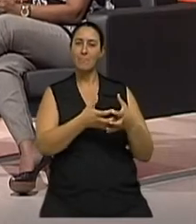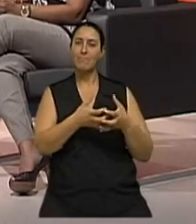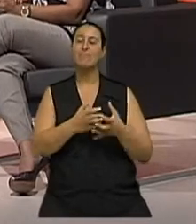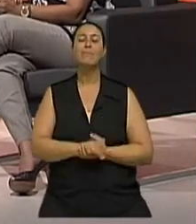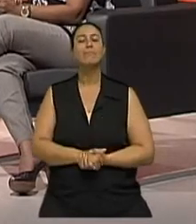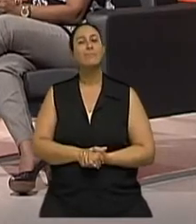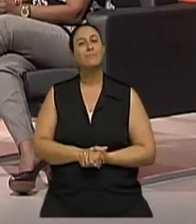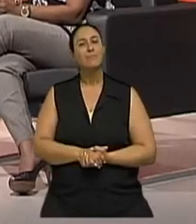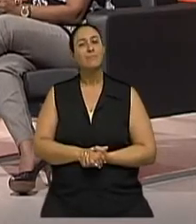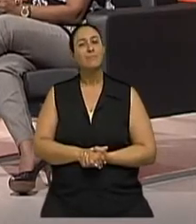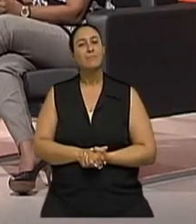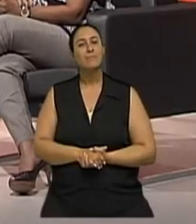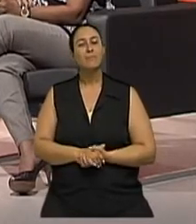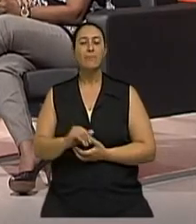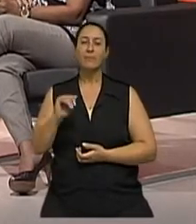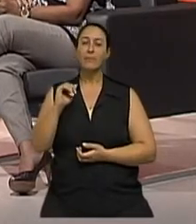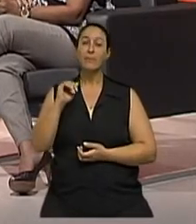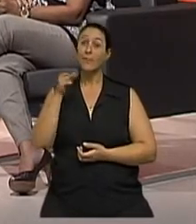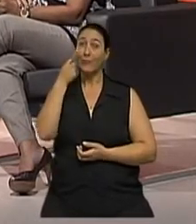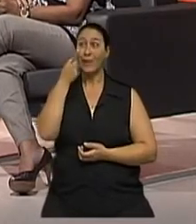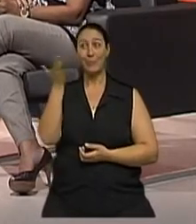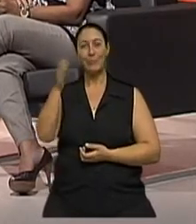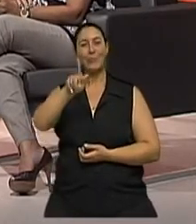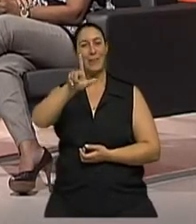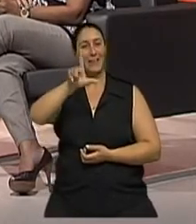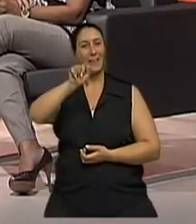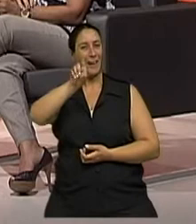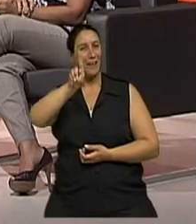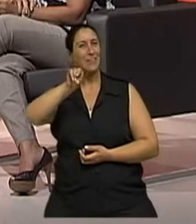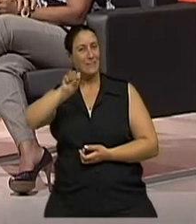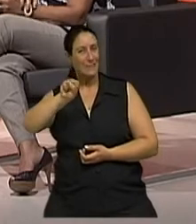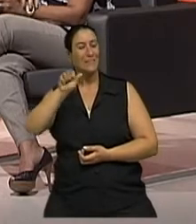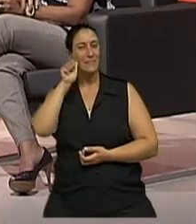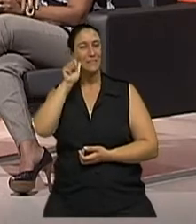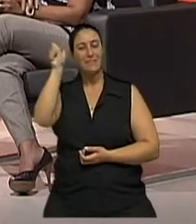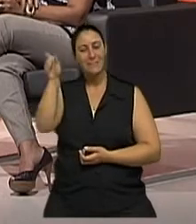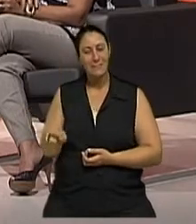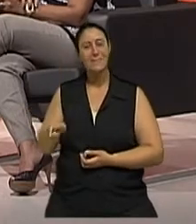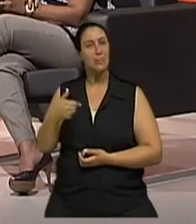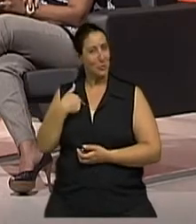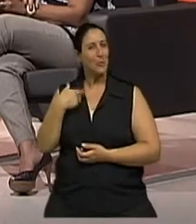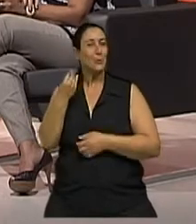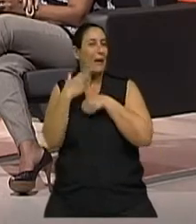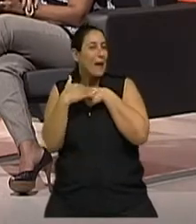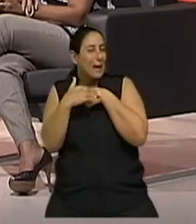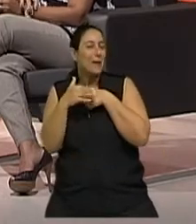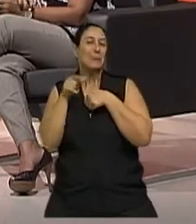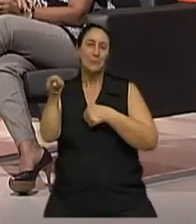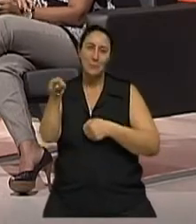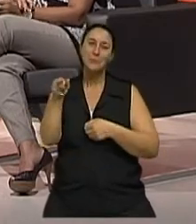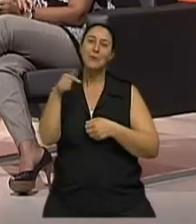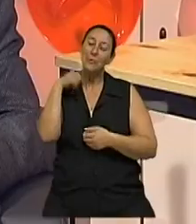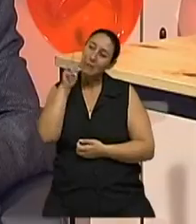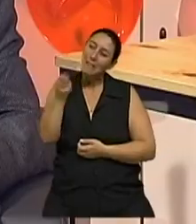Certo. Eu acho que esse exemplo da dona Gladys, enfim, que eu até tenho muito carinho aí por ela, enfim, de ver essa